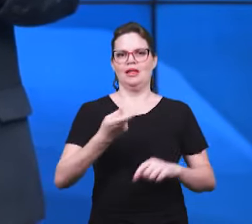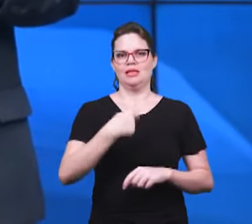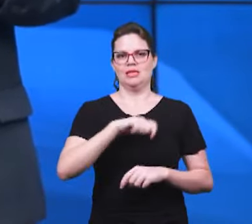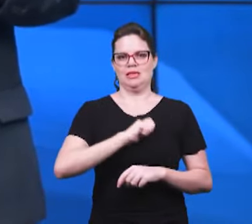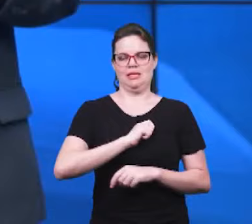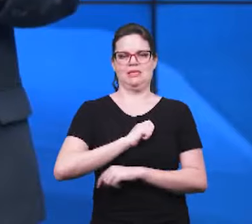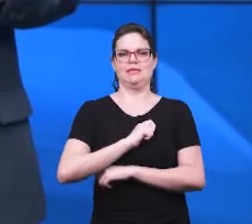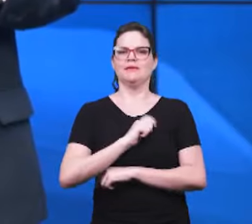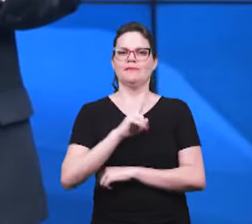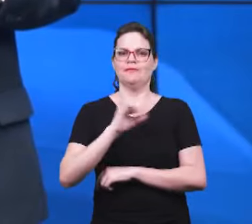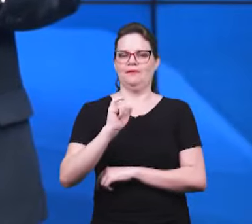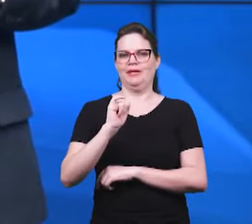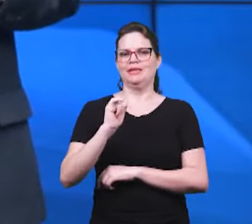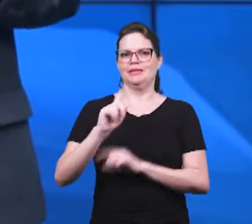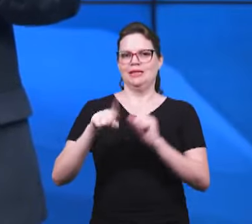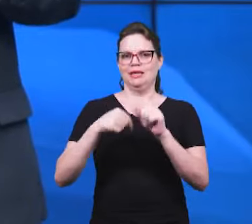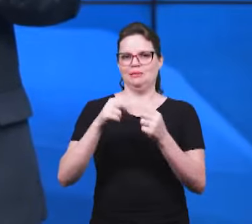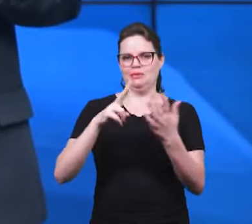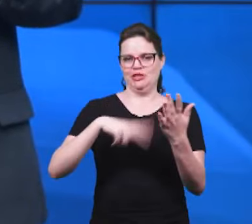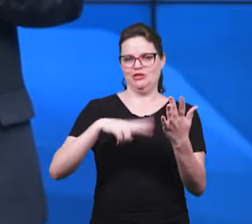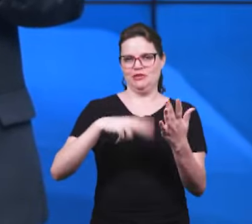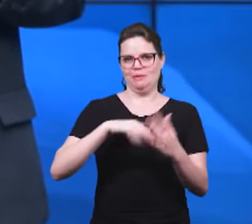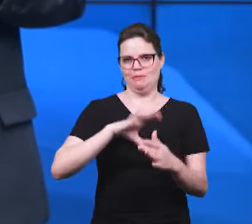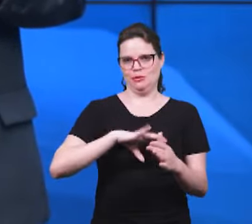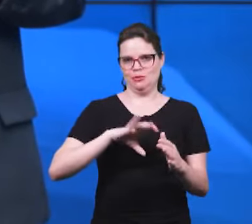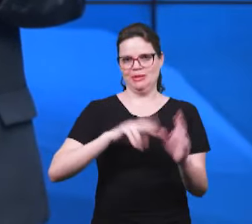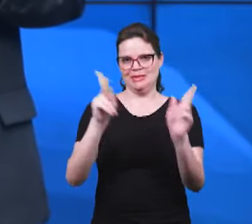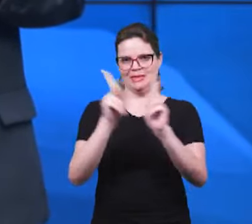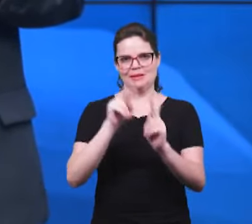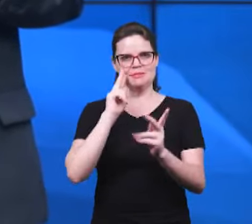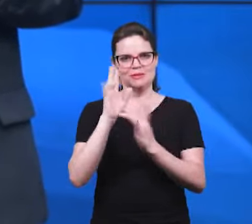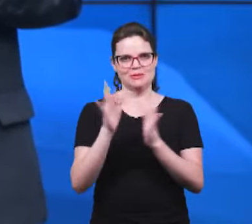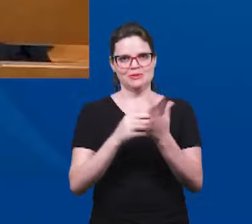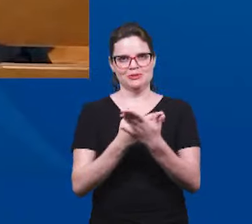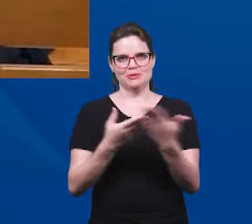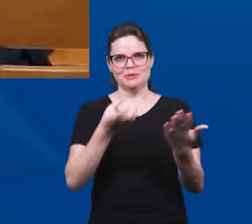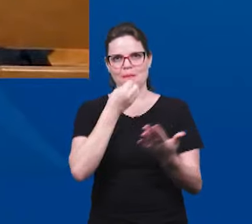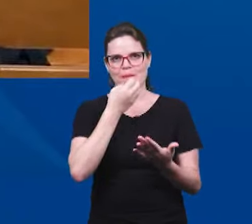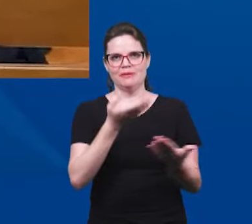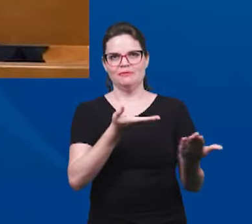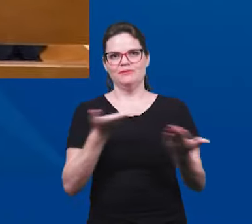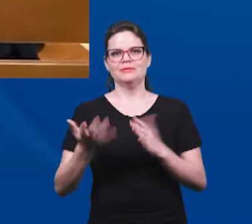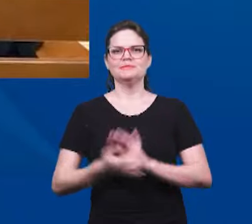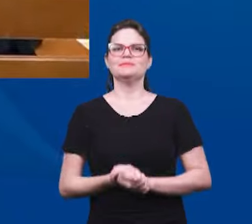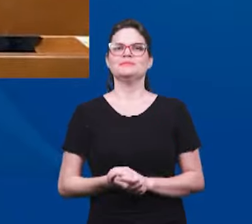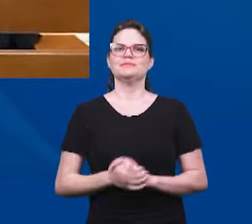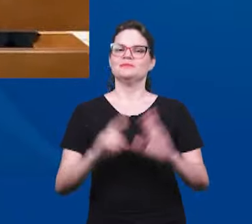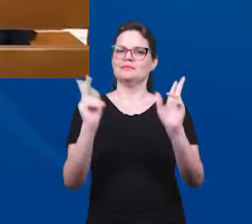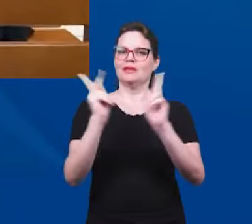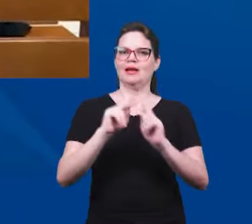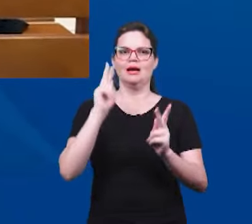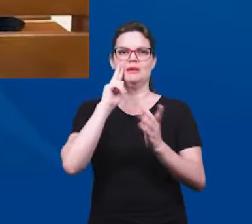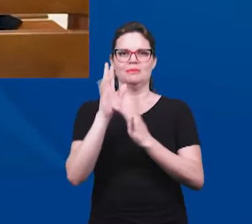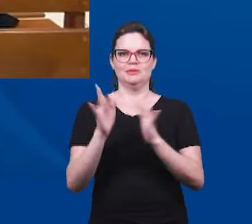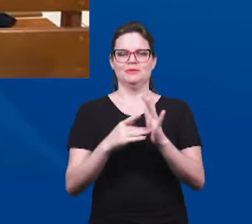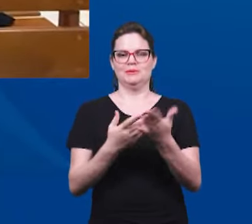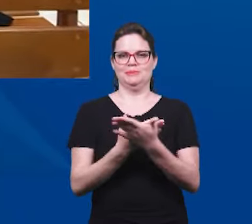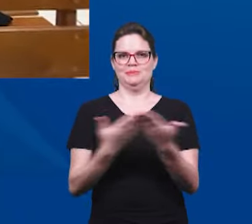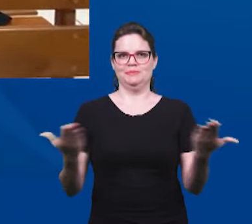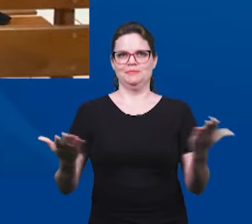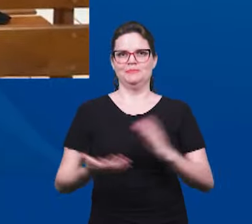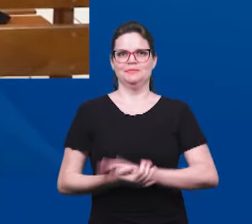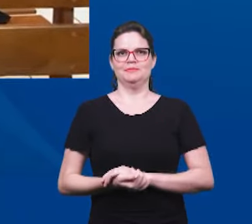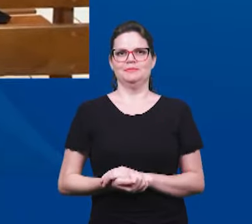espanhola, e isso nós vamos ler depois. Amém? Irmãs, a paz do Senhor, sejam bem-vindas. A paz do Senhor Jesus!